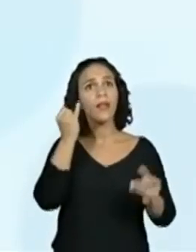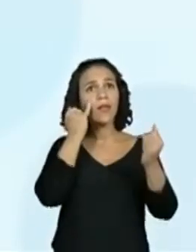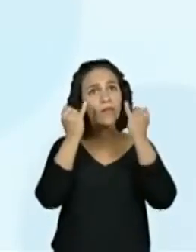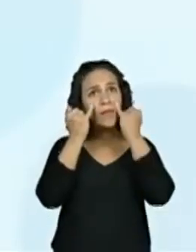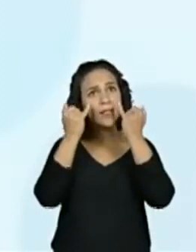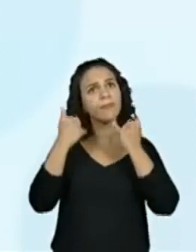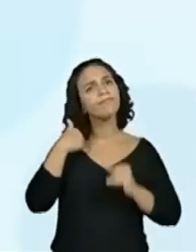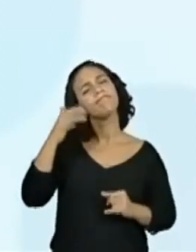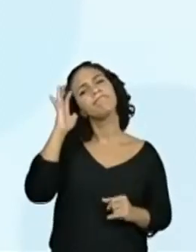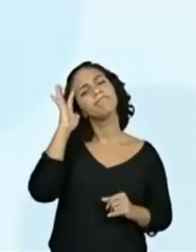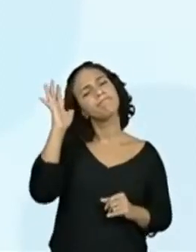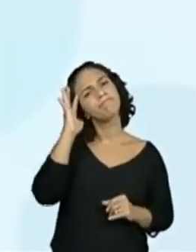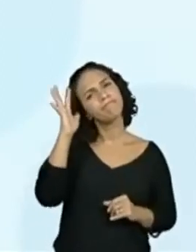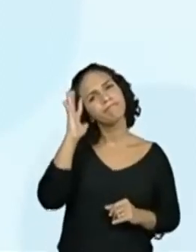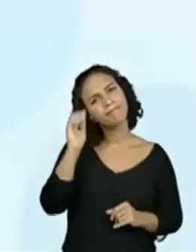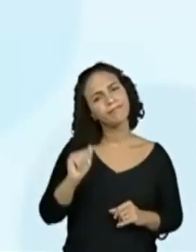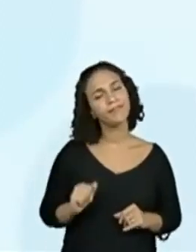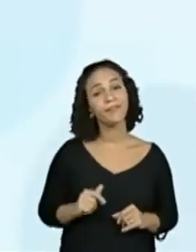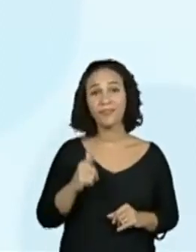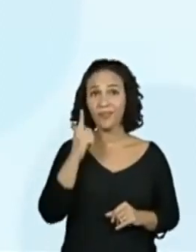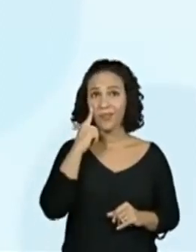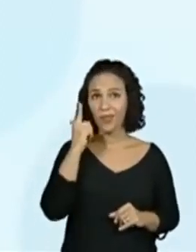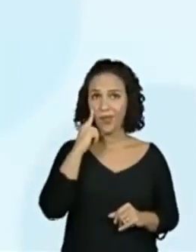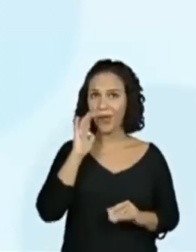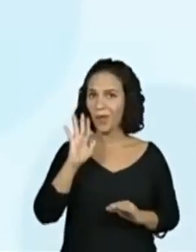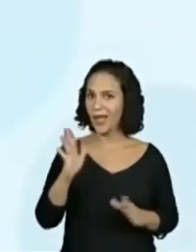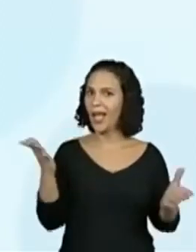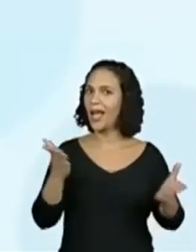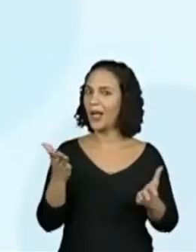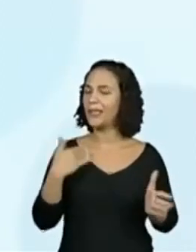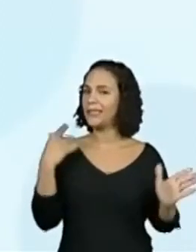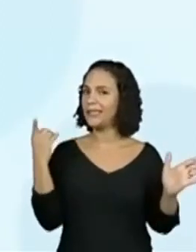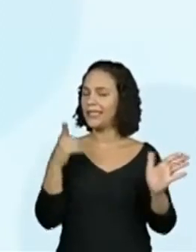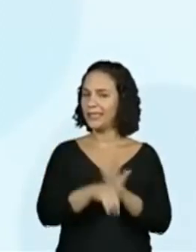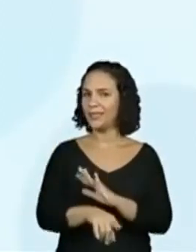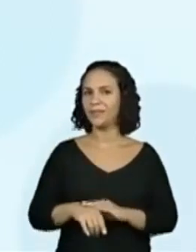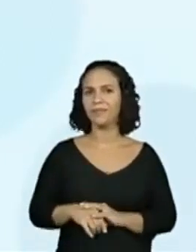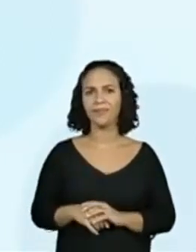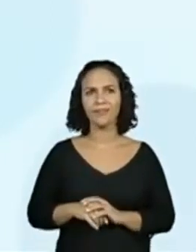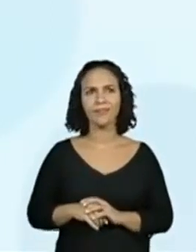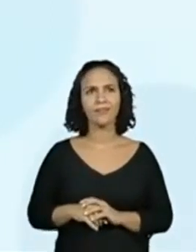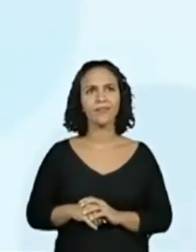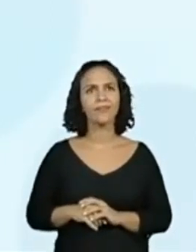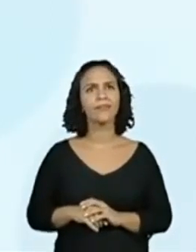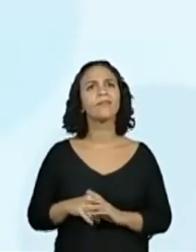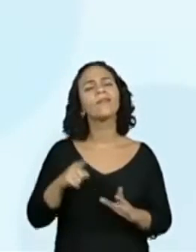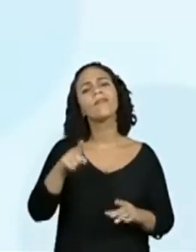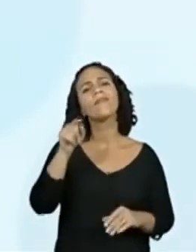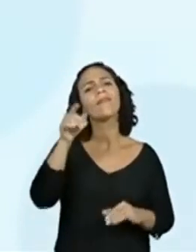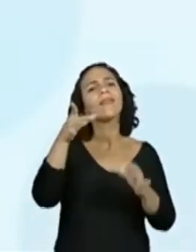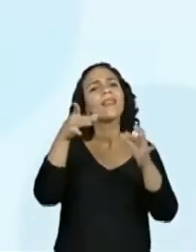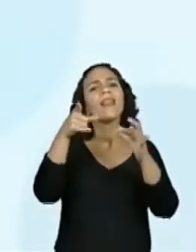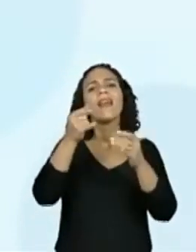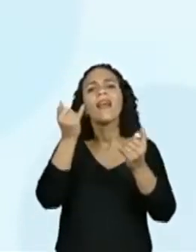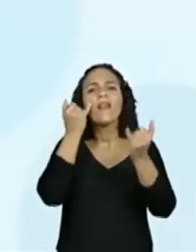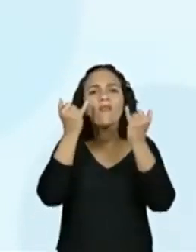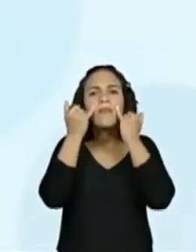refletir a respeito. Por exemplo. Agora eu quero a pergunta. O que podemos encontrar de